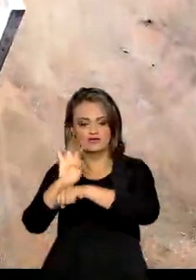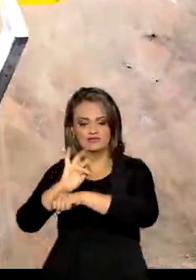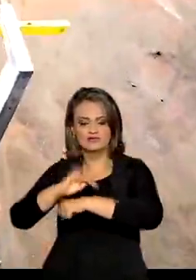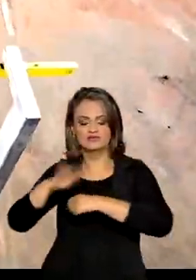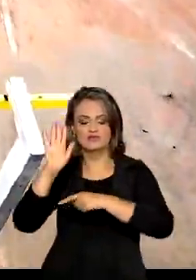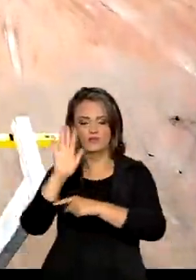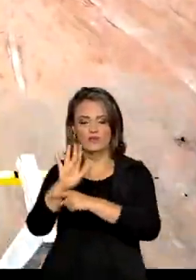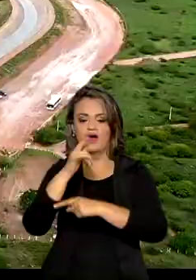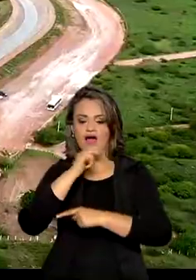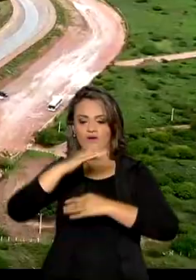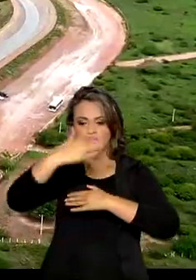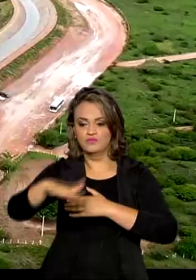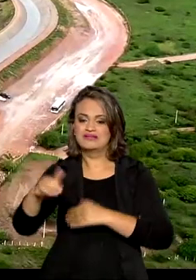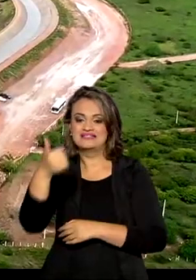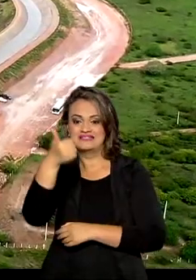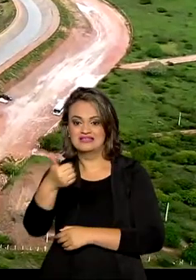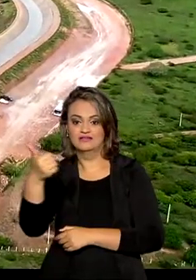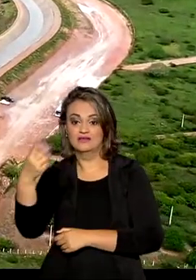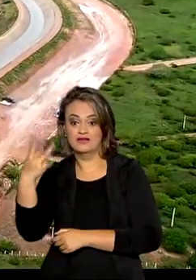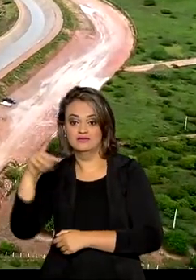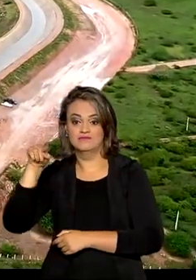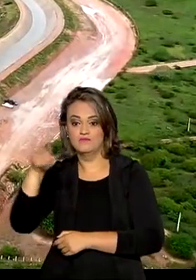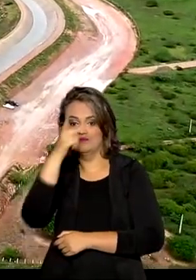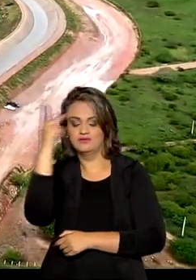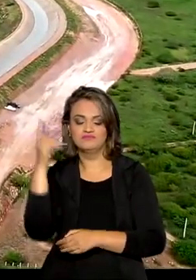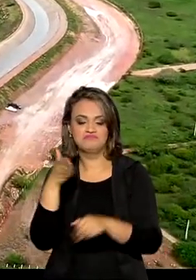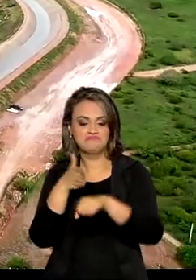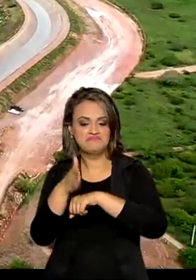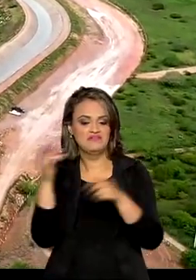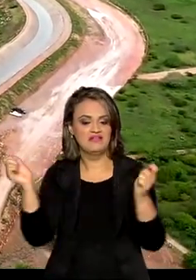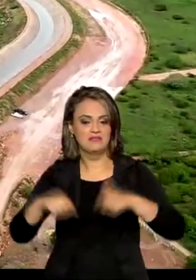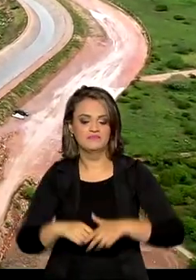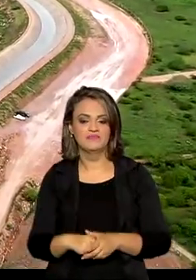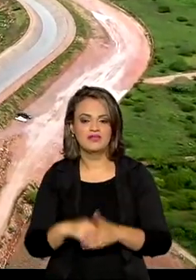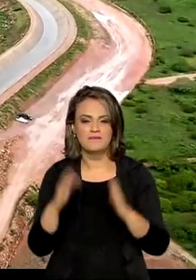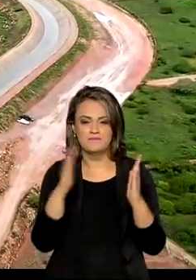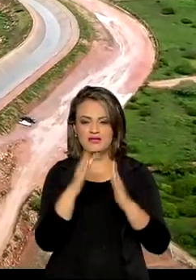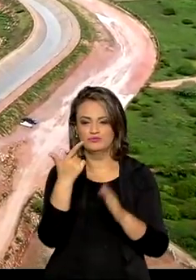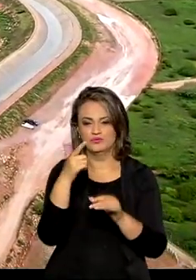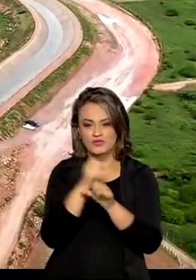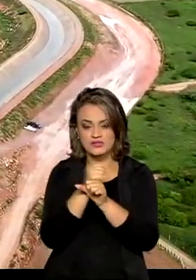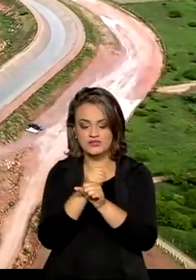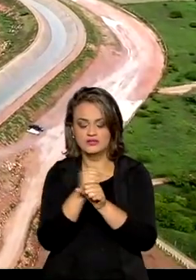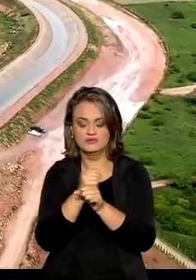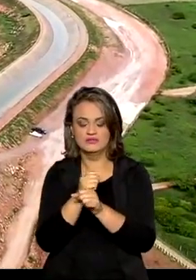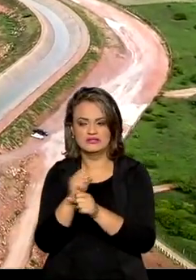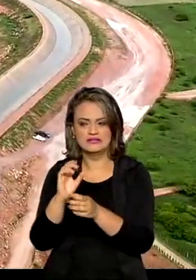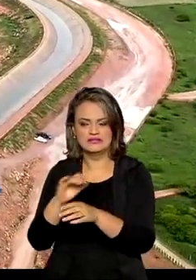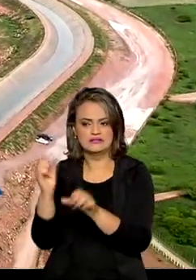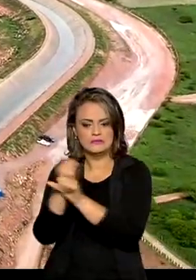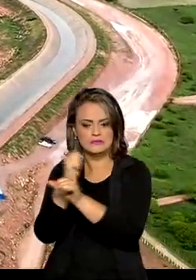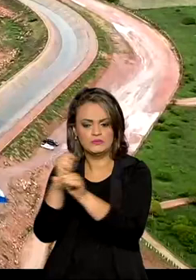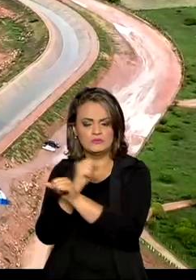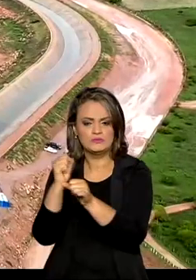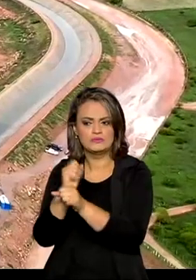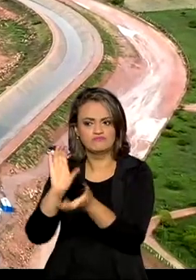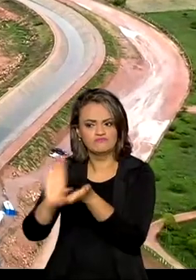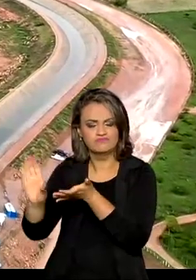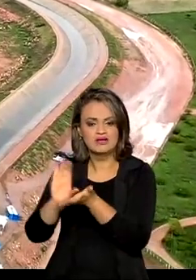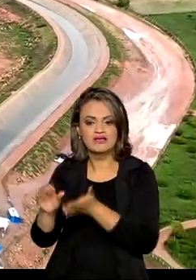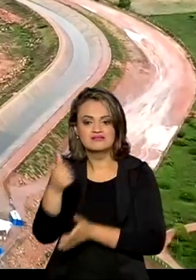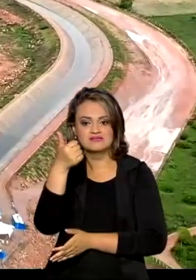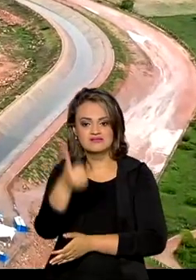de 113 mil pessoas que vivem na região. Nos últimos dois anos, essa última etapa do empreendimento recebeu mais de